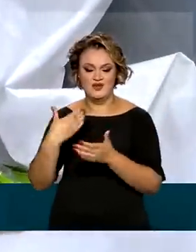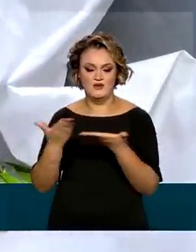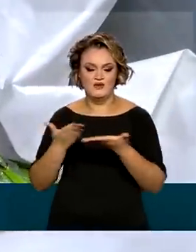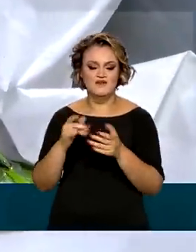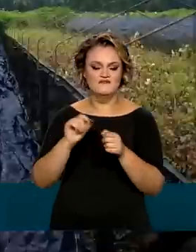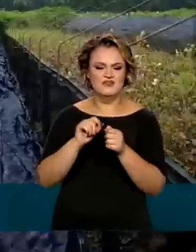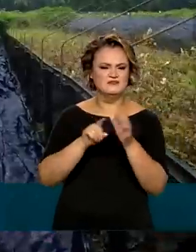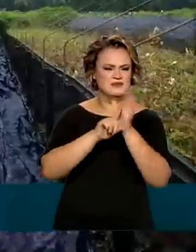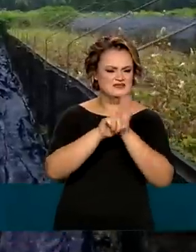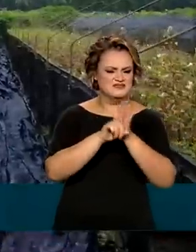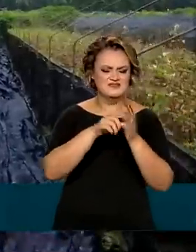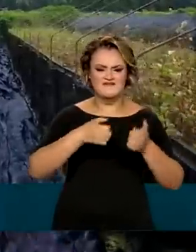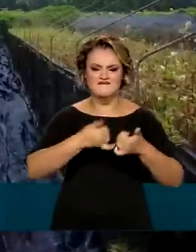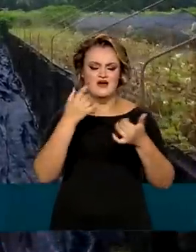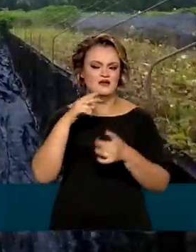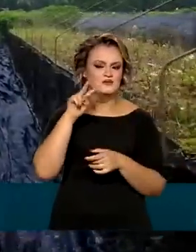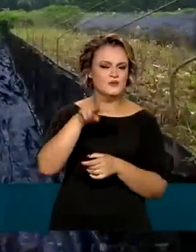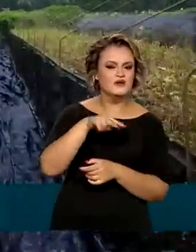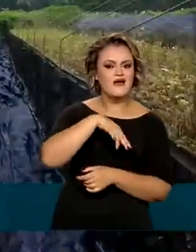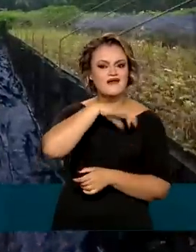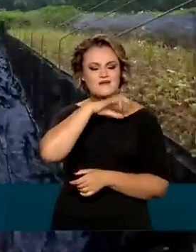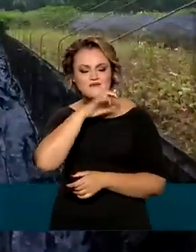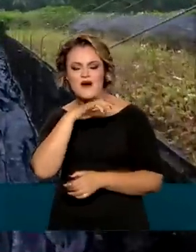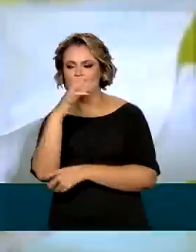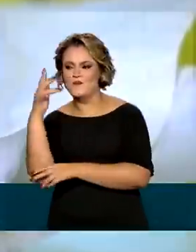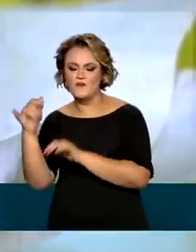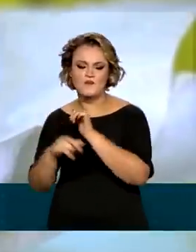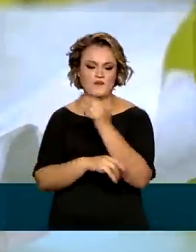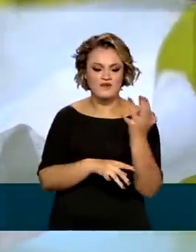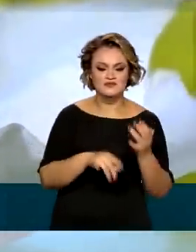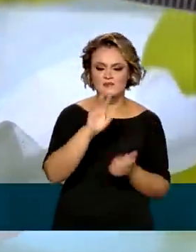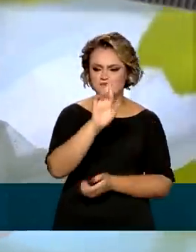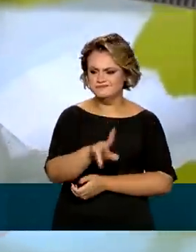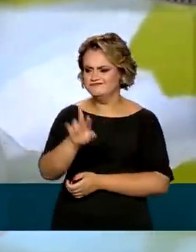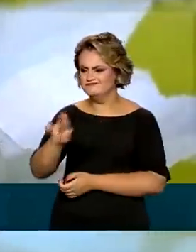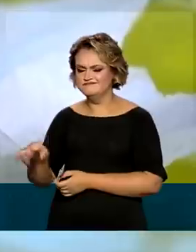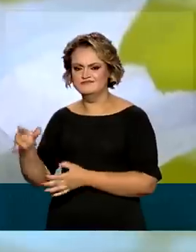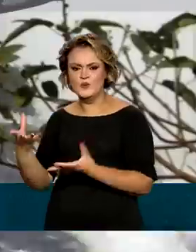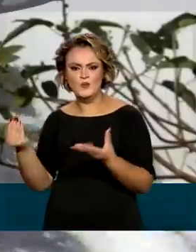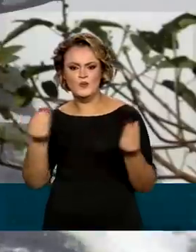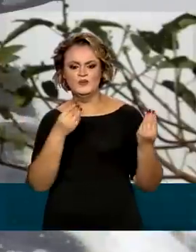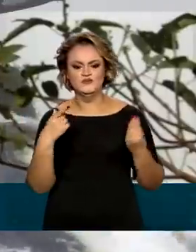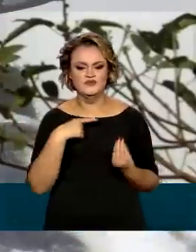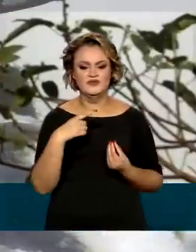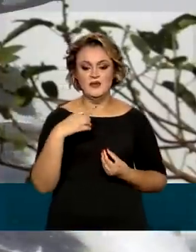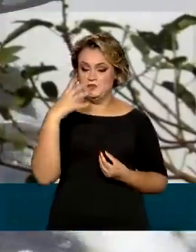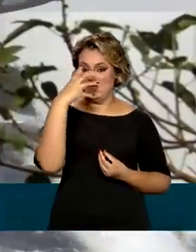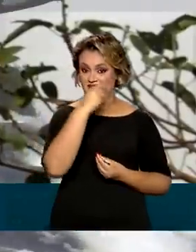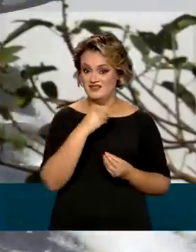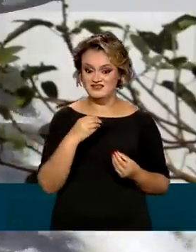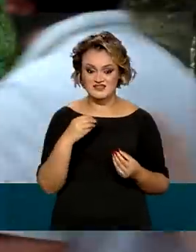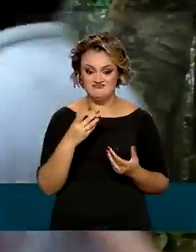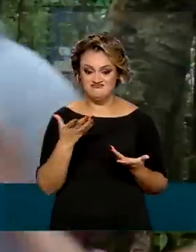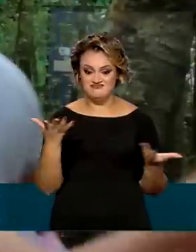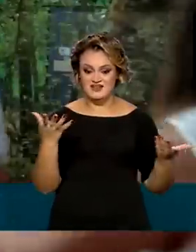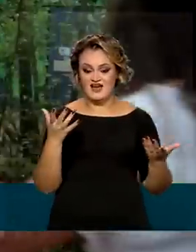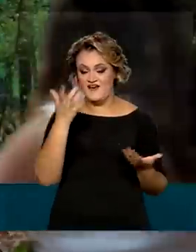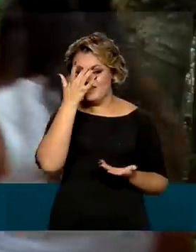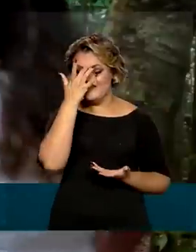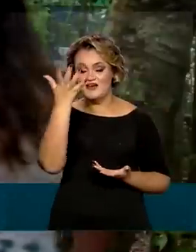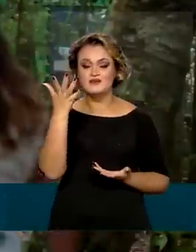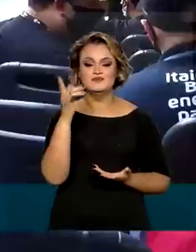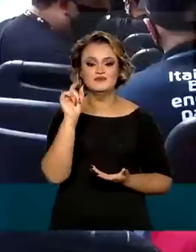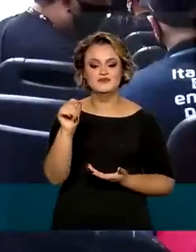a fauna e a flora locais. A biodiversidade é um atrativo à parte. A beleza natural facilita o